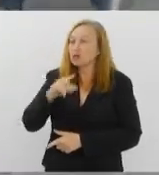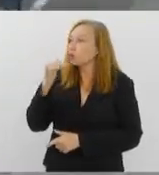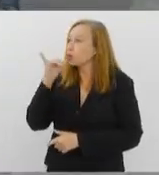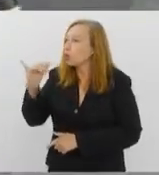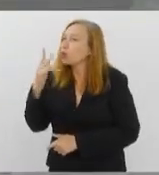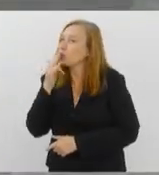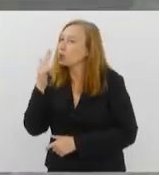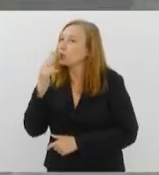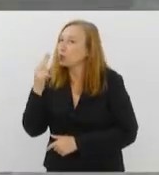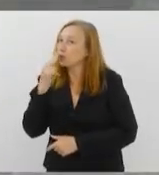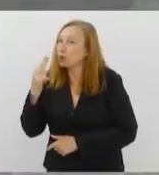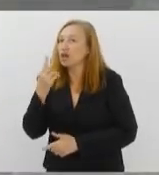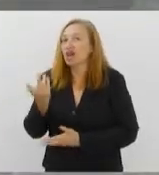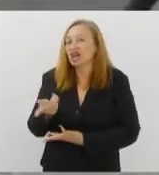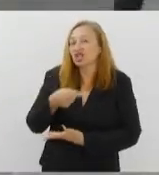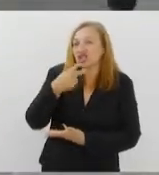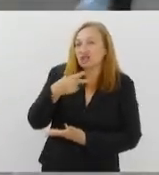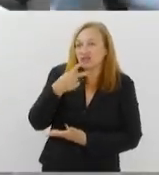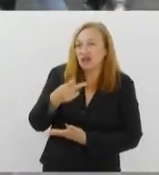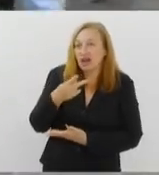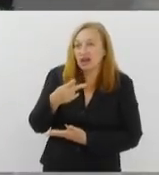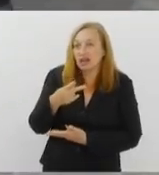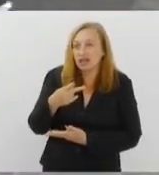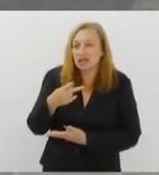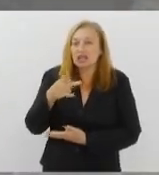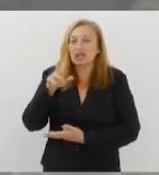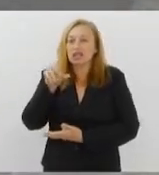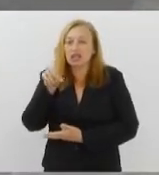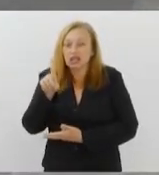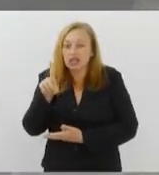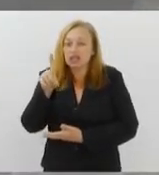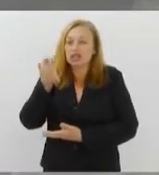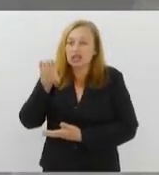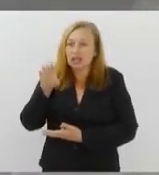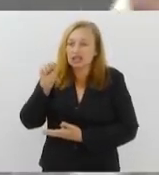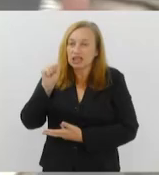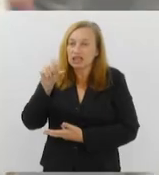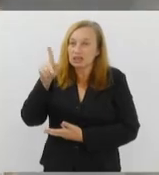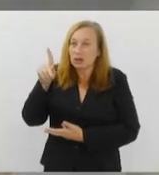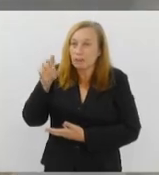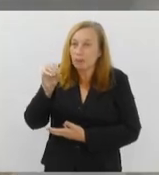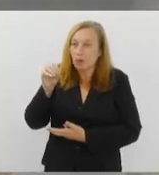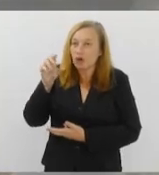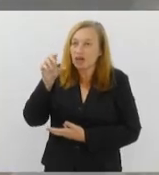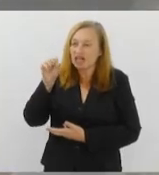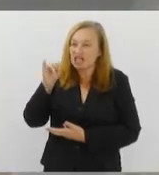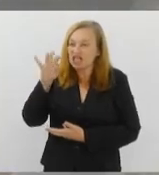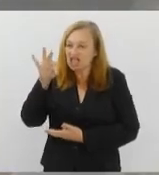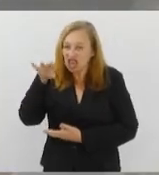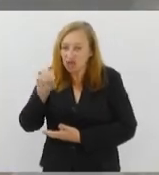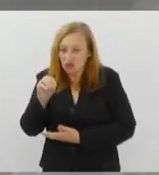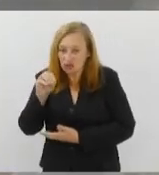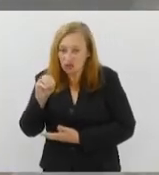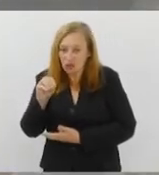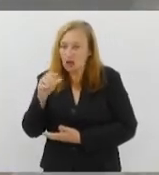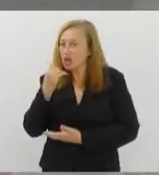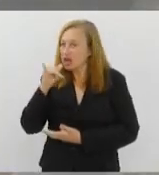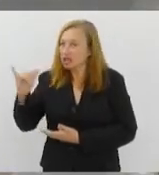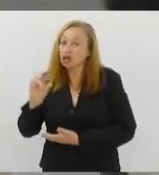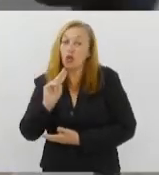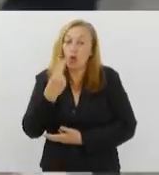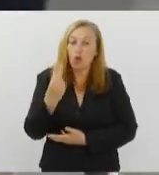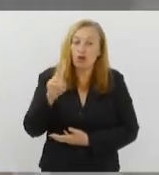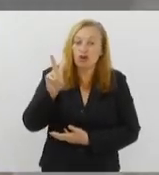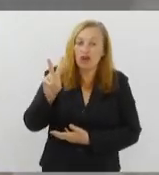A gente chama, tecnicamente, de dispositivo eletrônico de fumar, DEFs. Ou os vapes, como popularmente são conhecidos, PODs também,